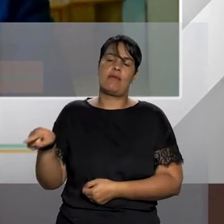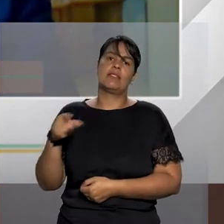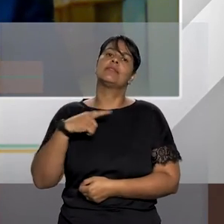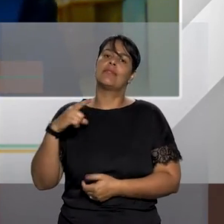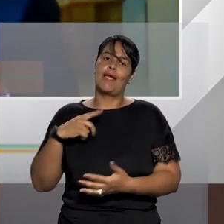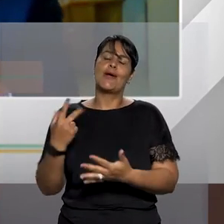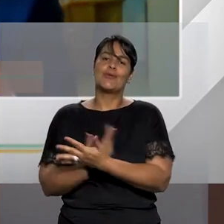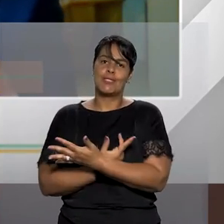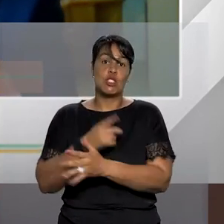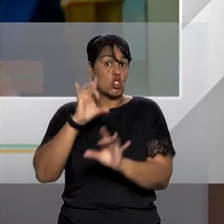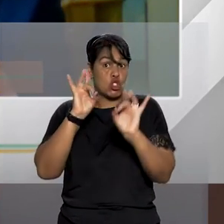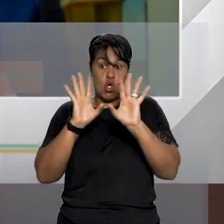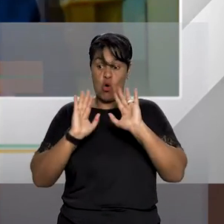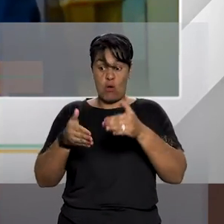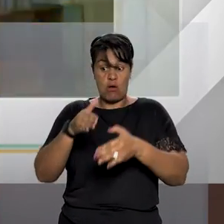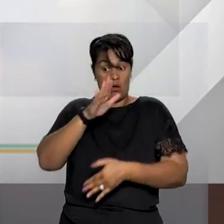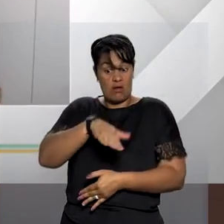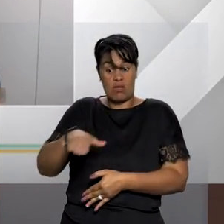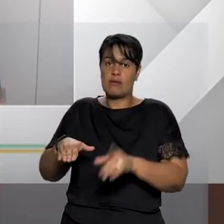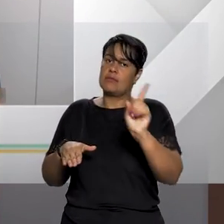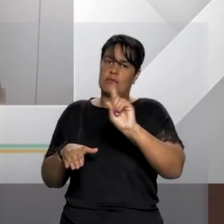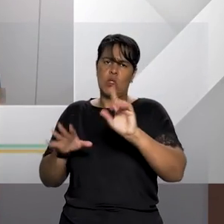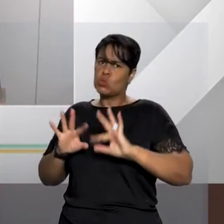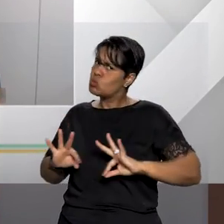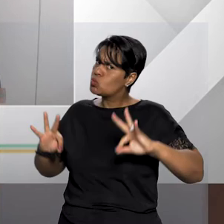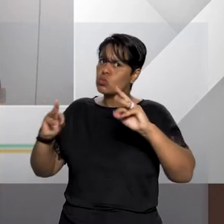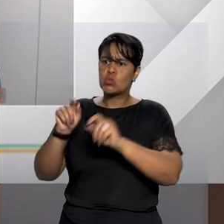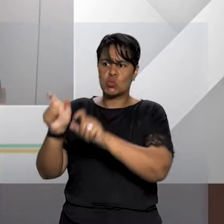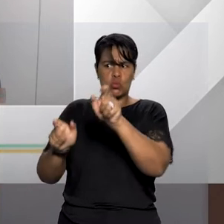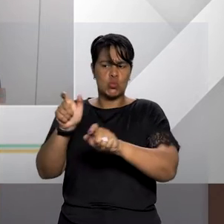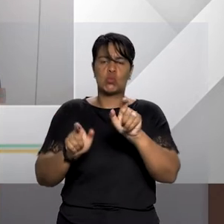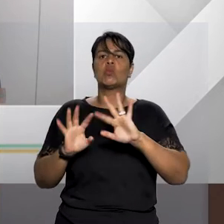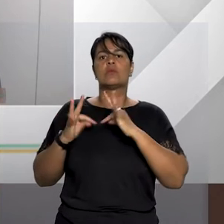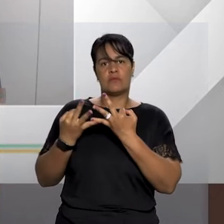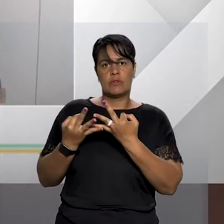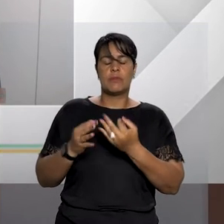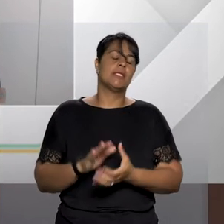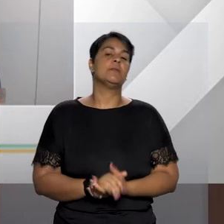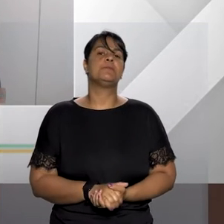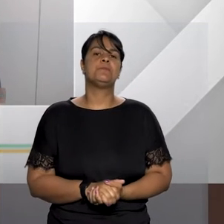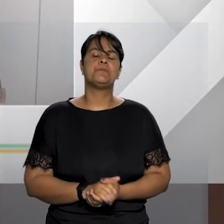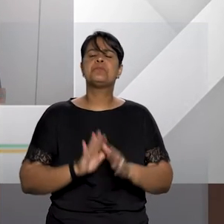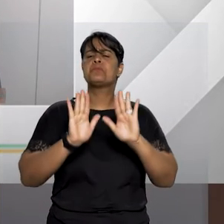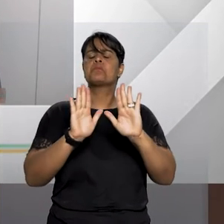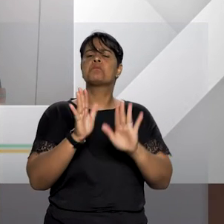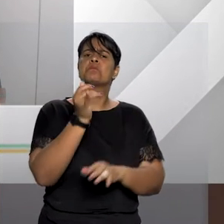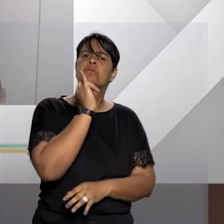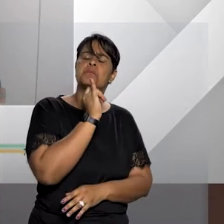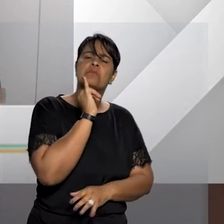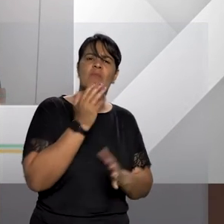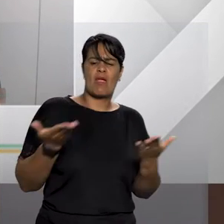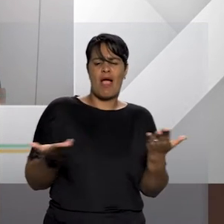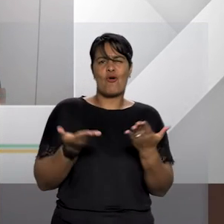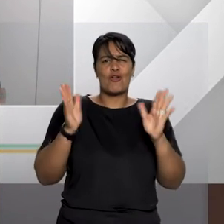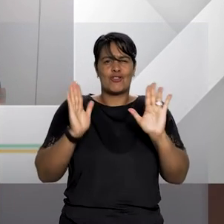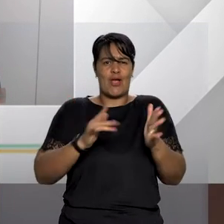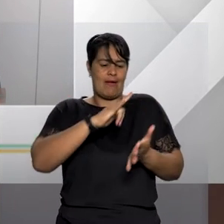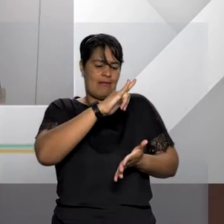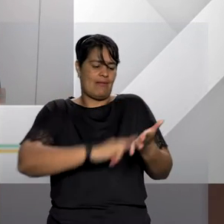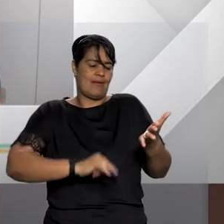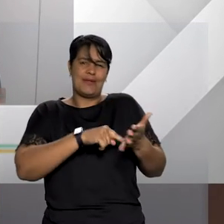órfãos mas todos os familiares. E falando nesse tempo agora das medidas protetivas já definidas